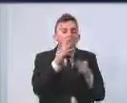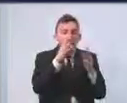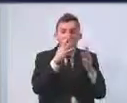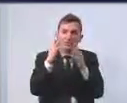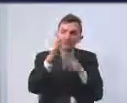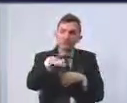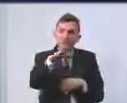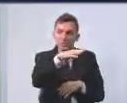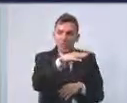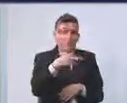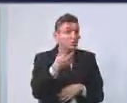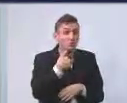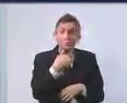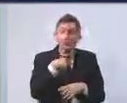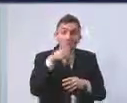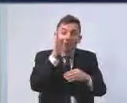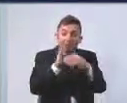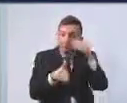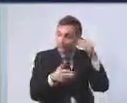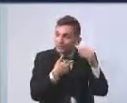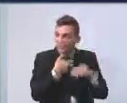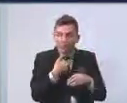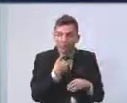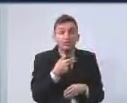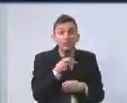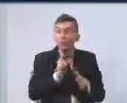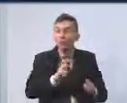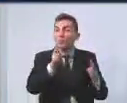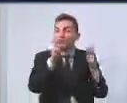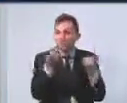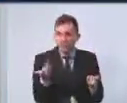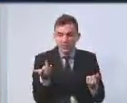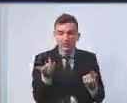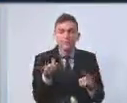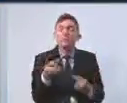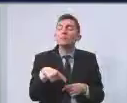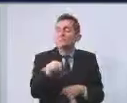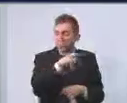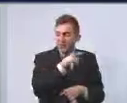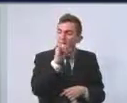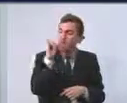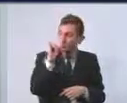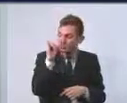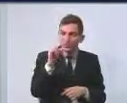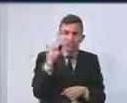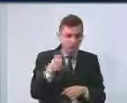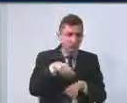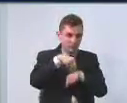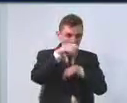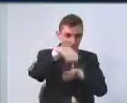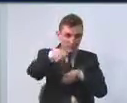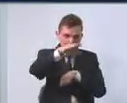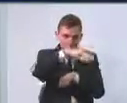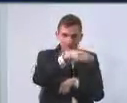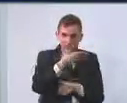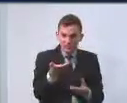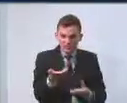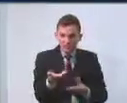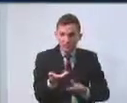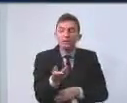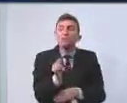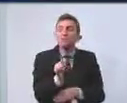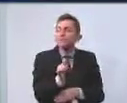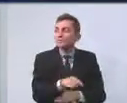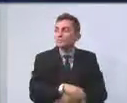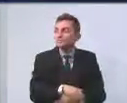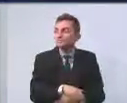interrupção, não pode sofrer interrupção, é importante, outra informação importante para todos nós é o seguinte,